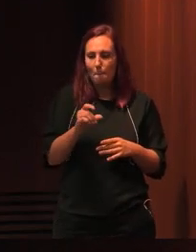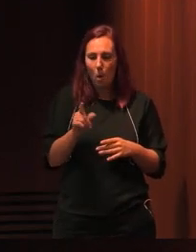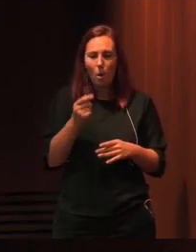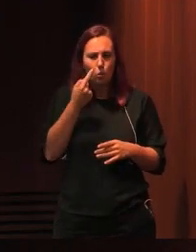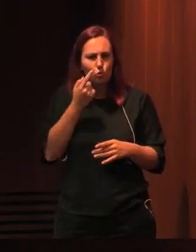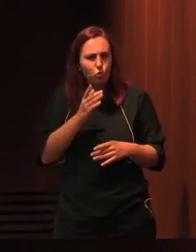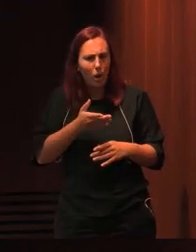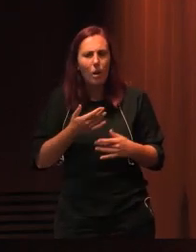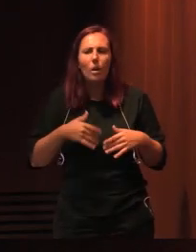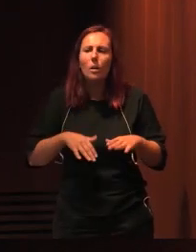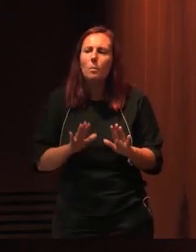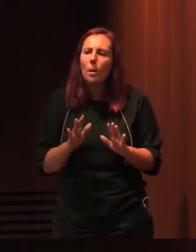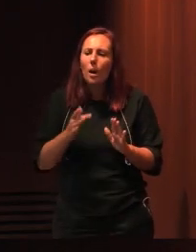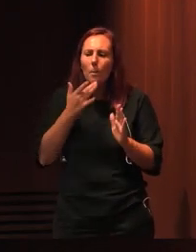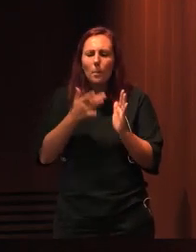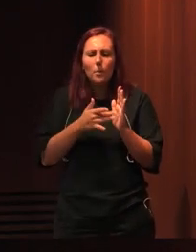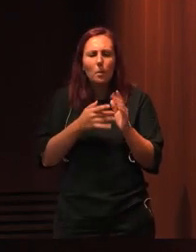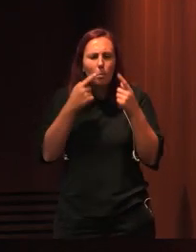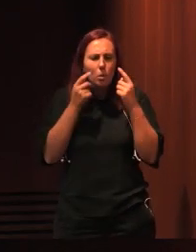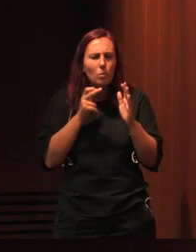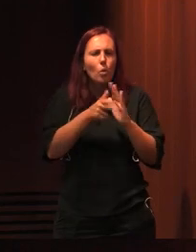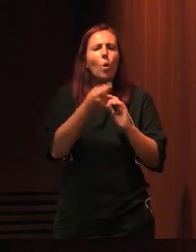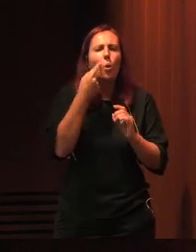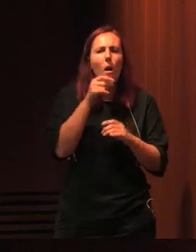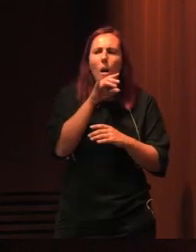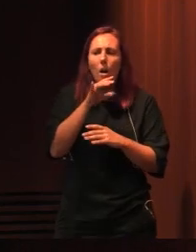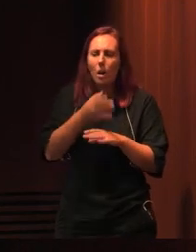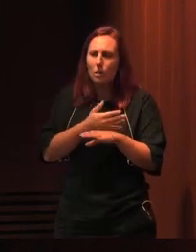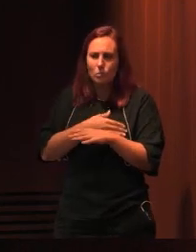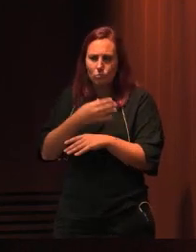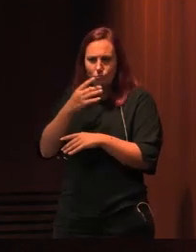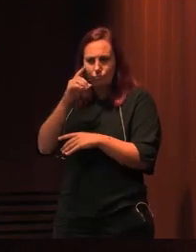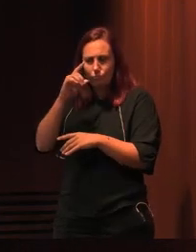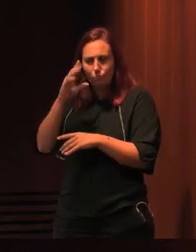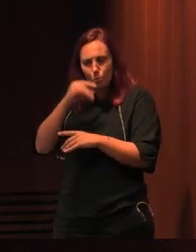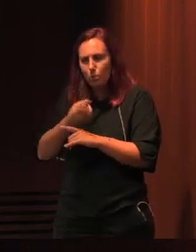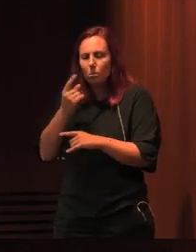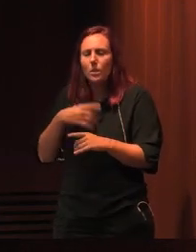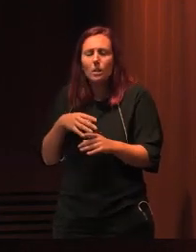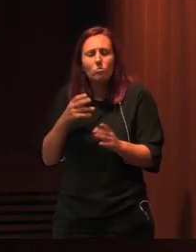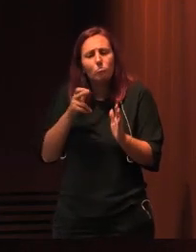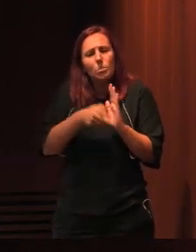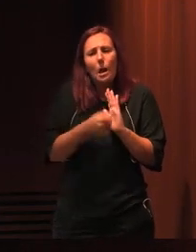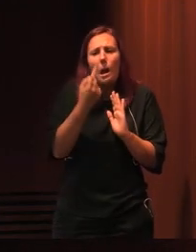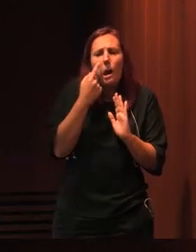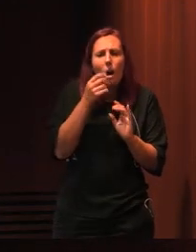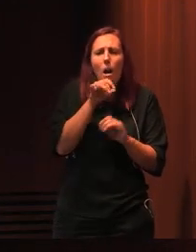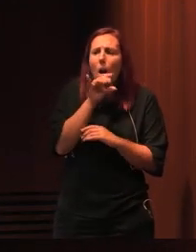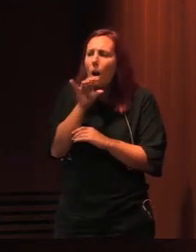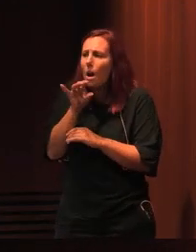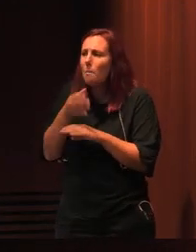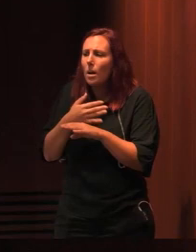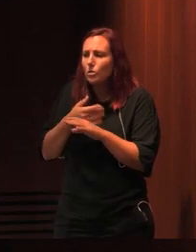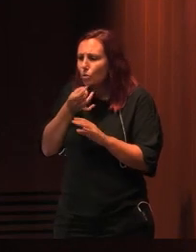mínima ideia do que é que queria da biblioteca pública quando lá entrei. Queria apenas ver o que é que era. Mas nem isso me foi dado a ver.